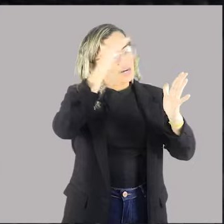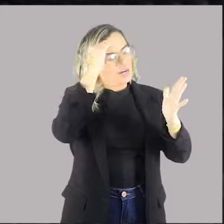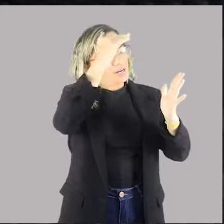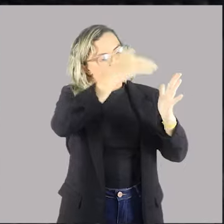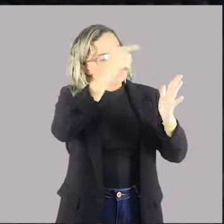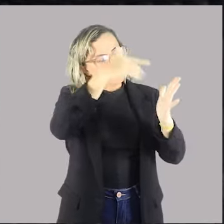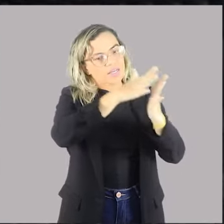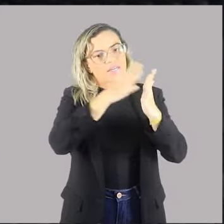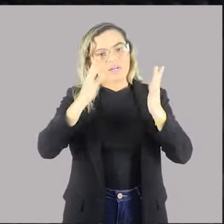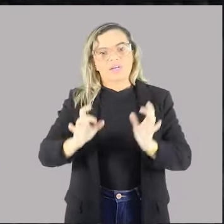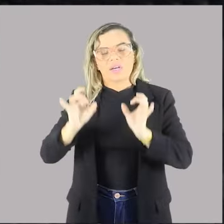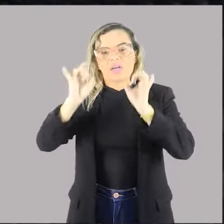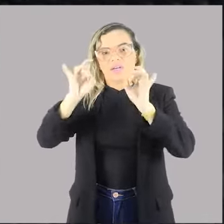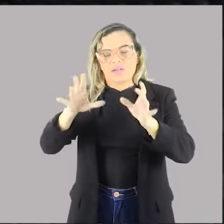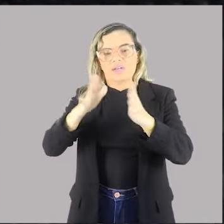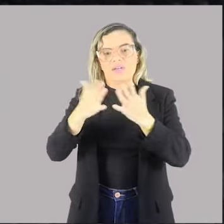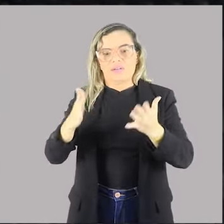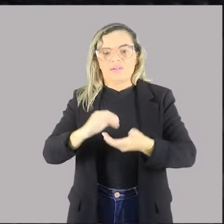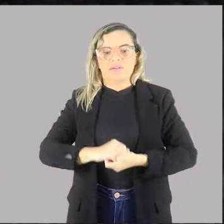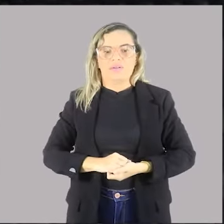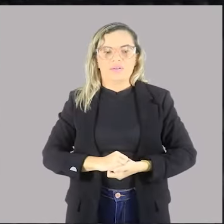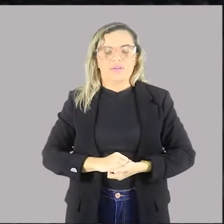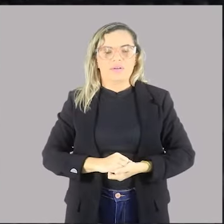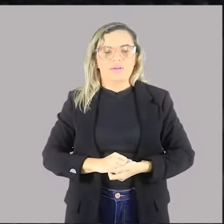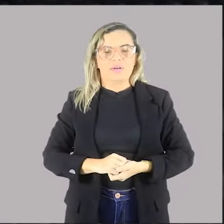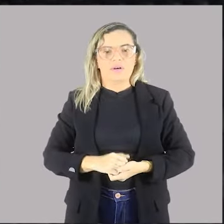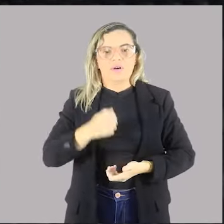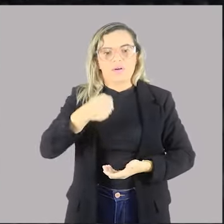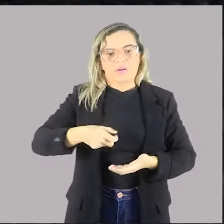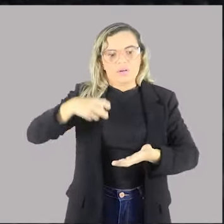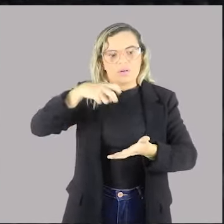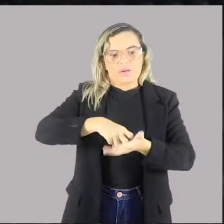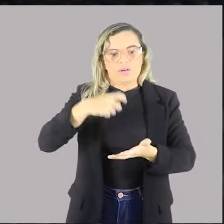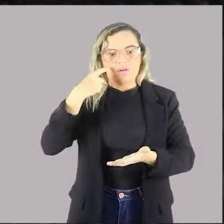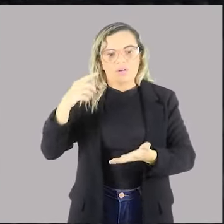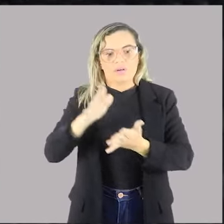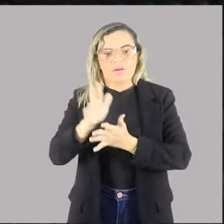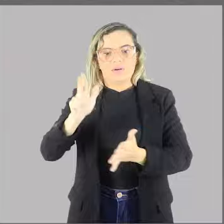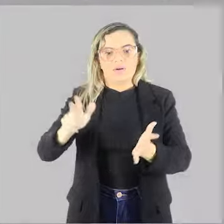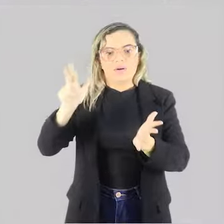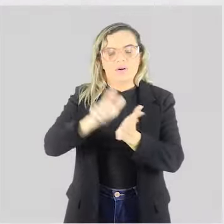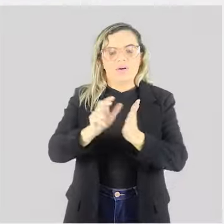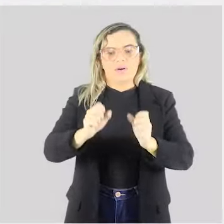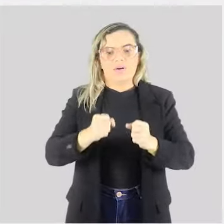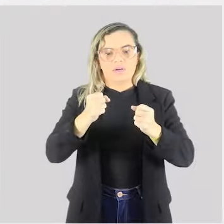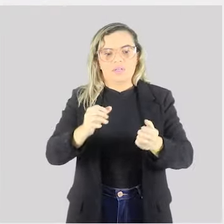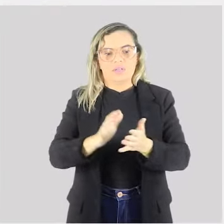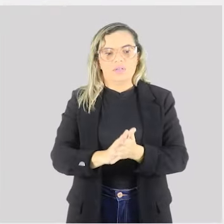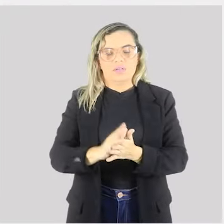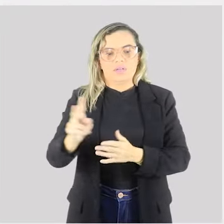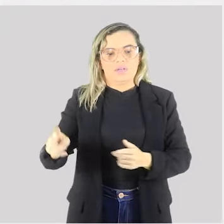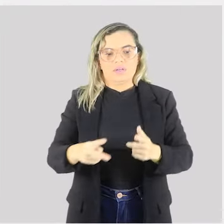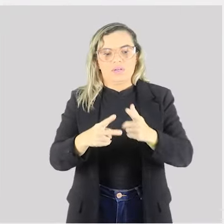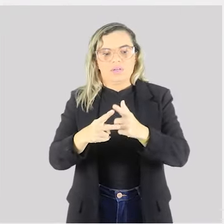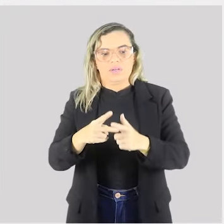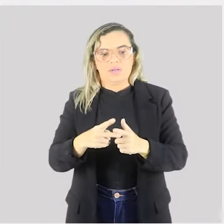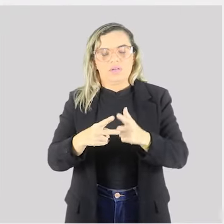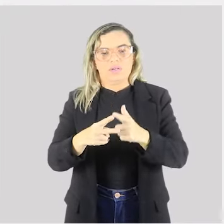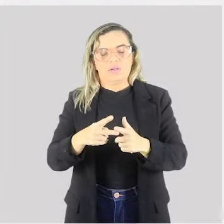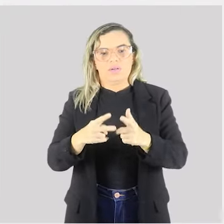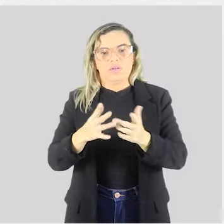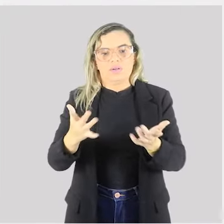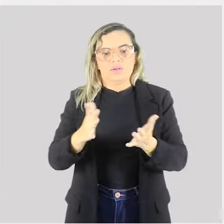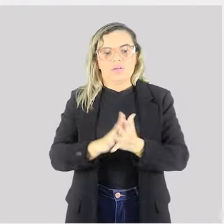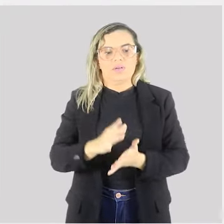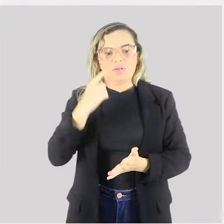já tornou obrigação ou já tornou sanção. Regulamentos podem ser divididos em duas espécies. Nós já olhamos o regulamento